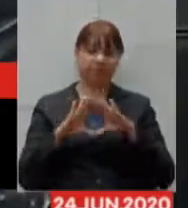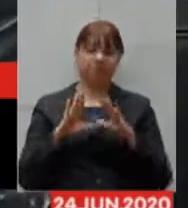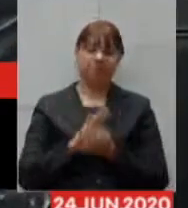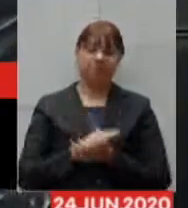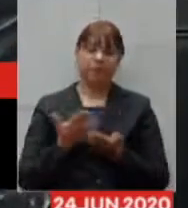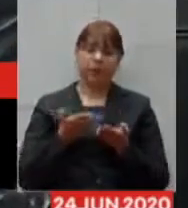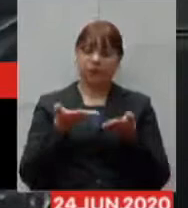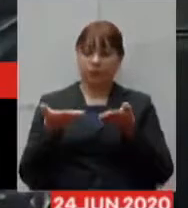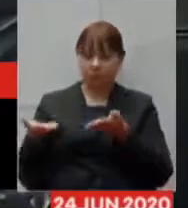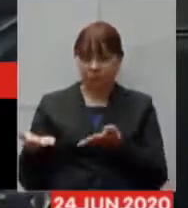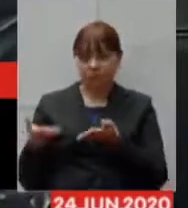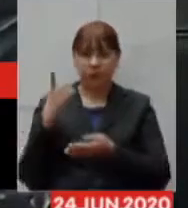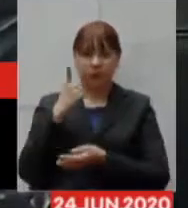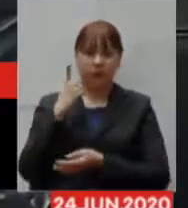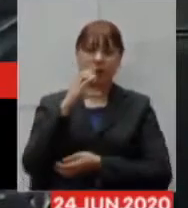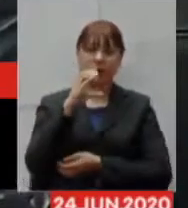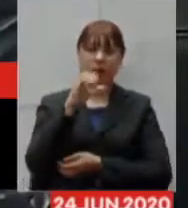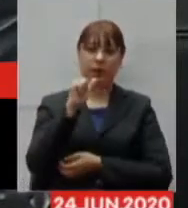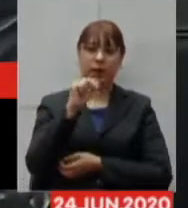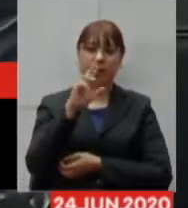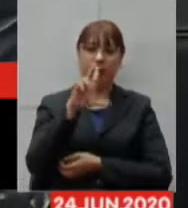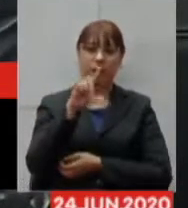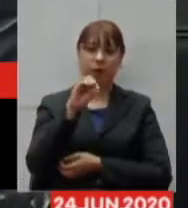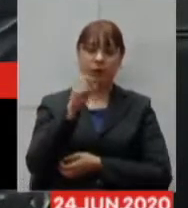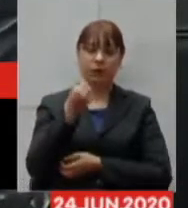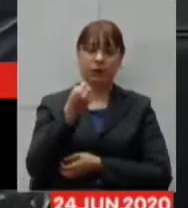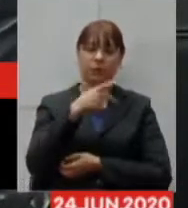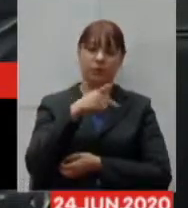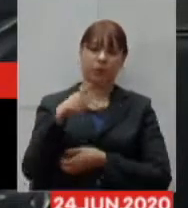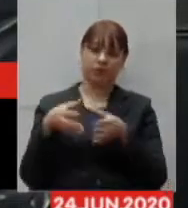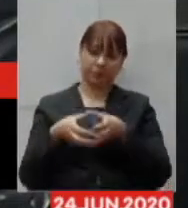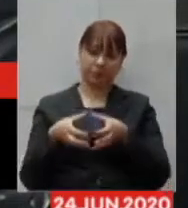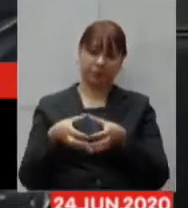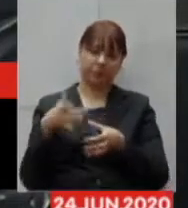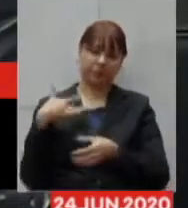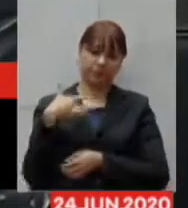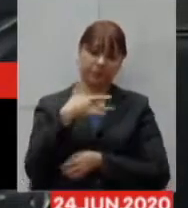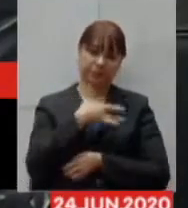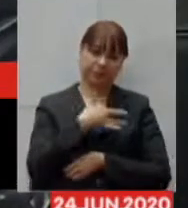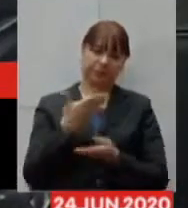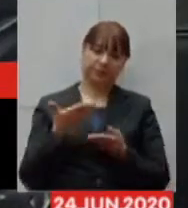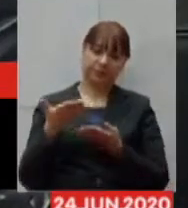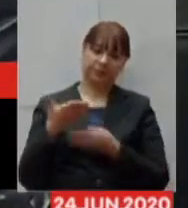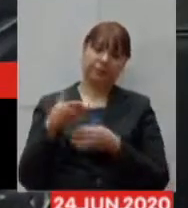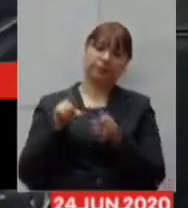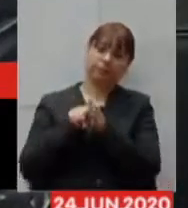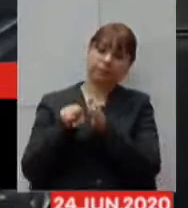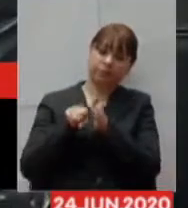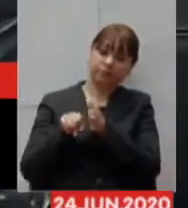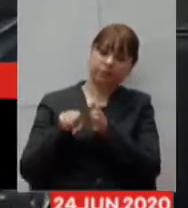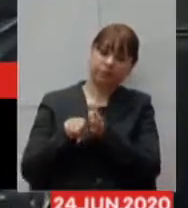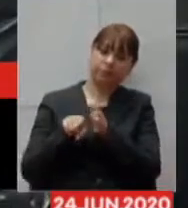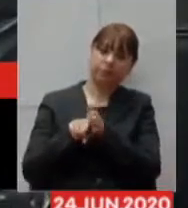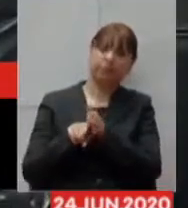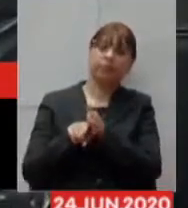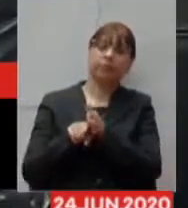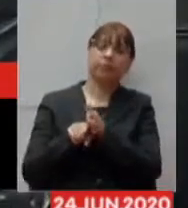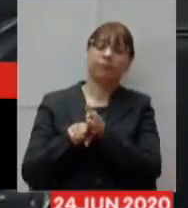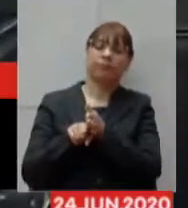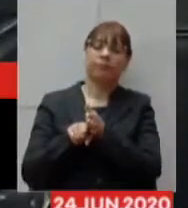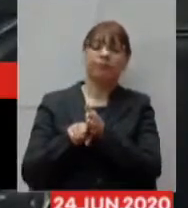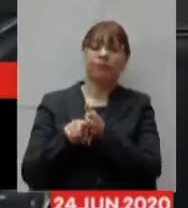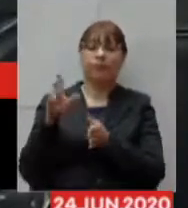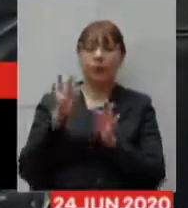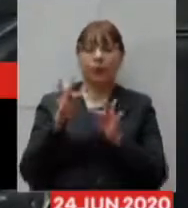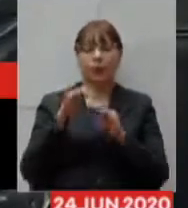Carlos Pimenta, que é presidente da Comissão de Saúde, para suas considerações, para encaminhar os questionamentos dos membros das comissões, da